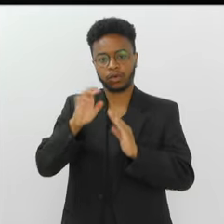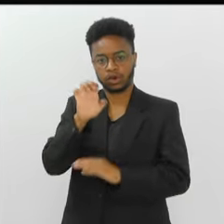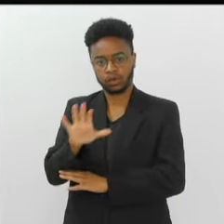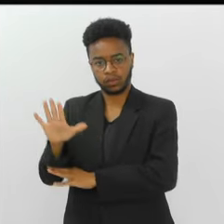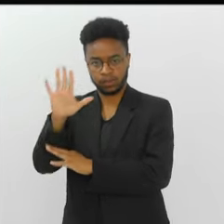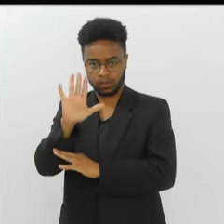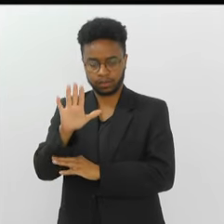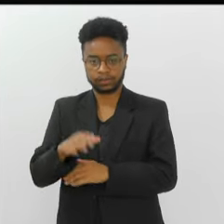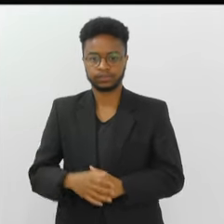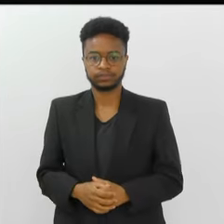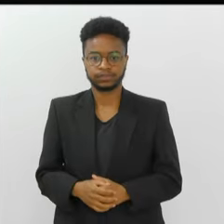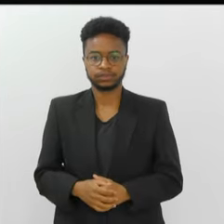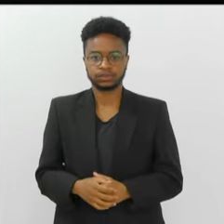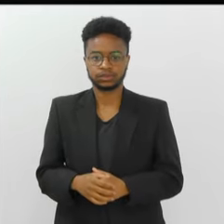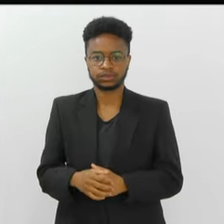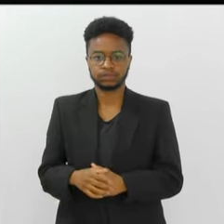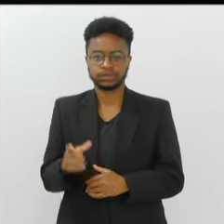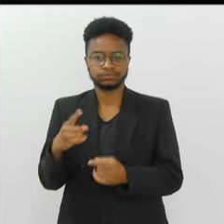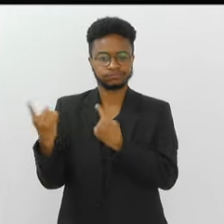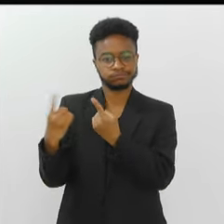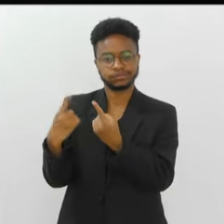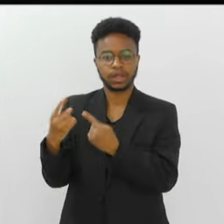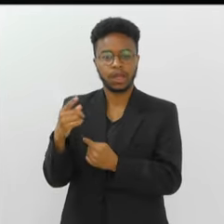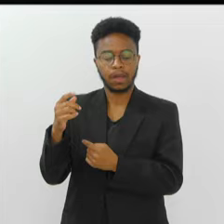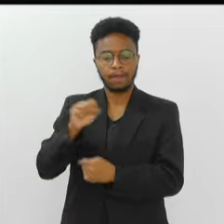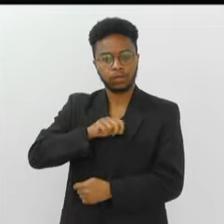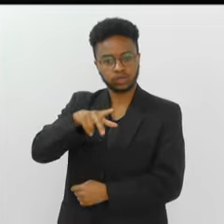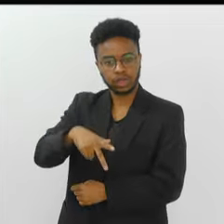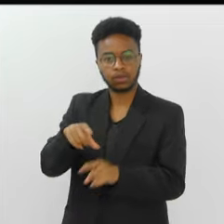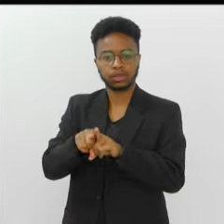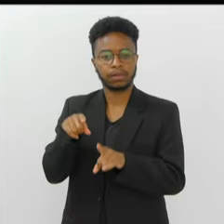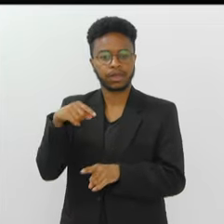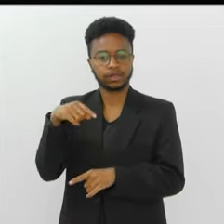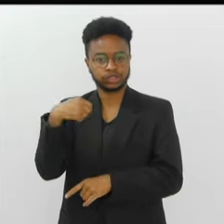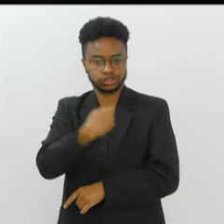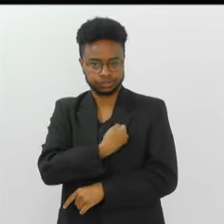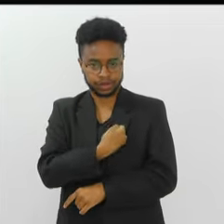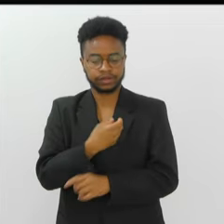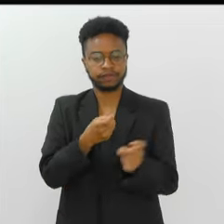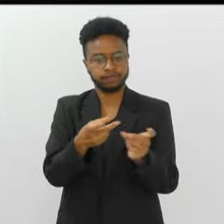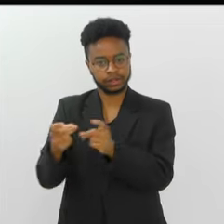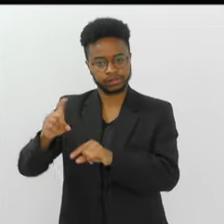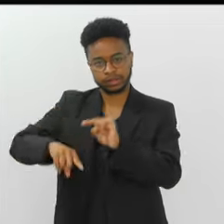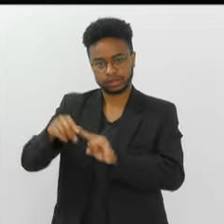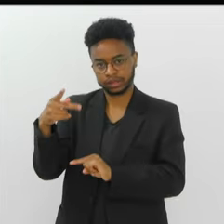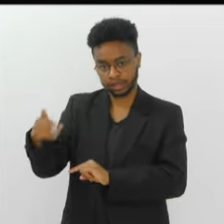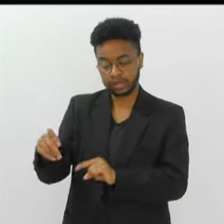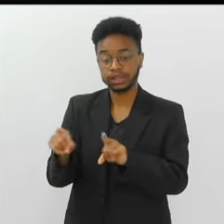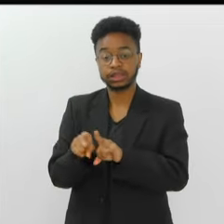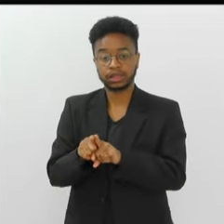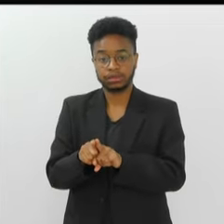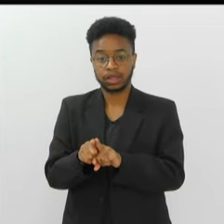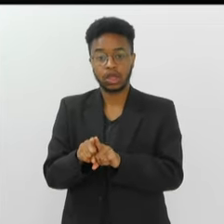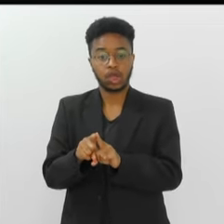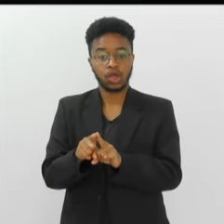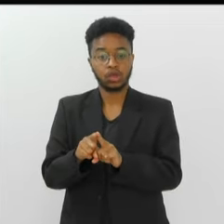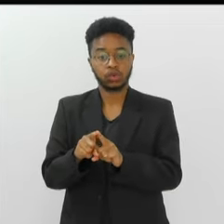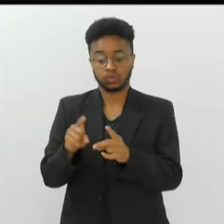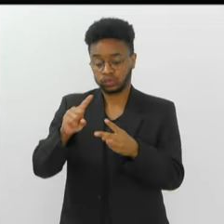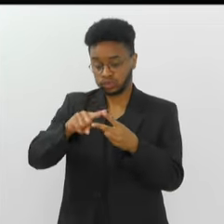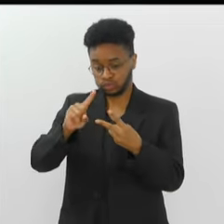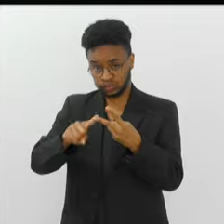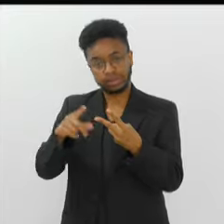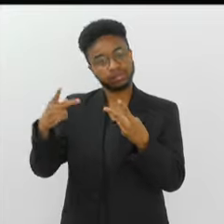mora lá na Europa. Vive entre Portugal e Espanha, vendendo as obras incríveis dele. E curiosamente, minhas duas únicas